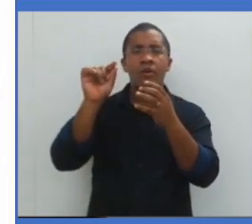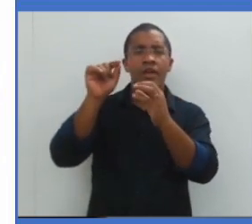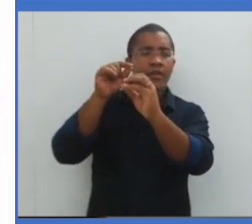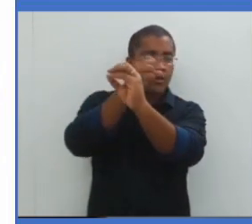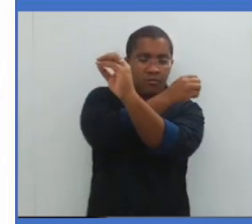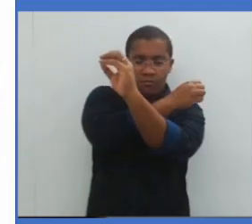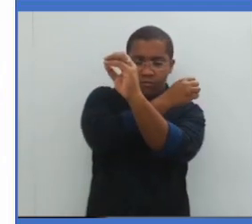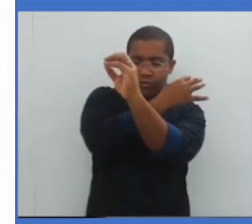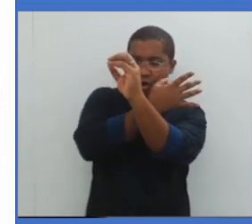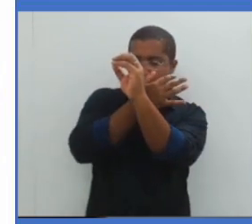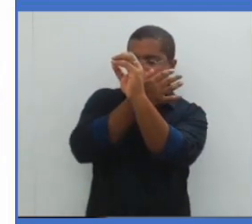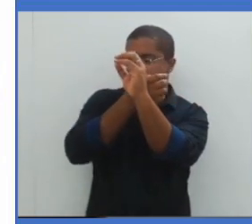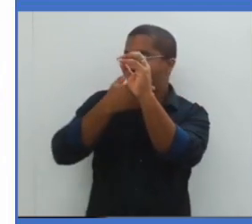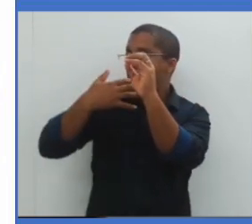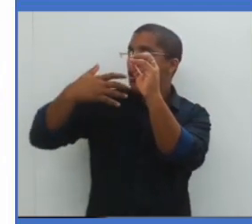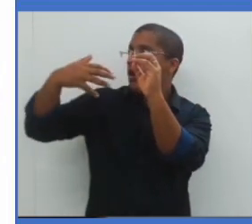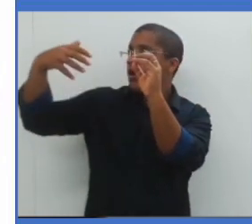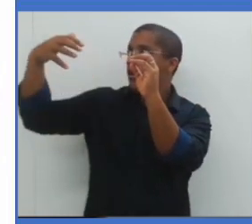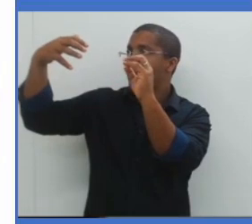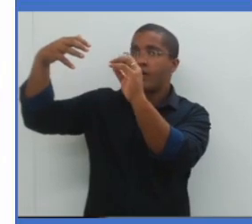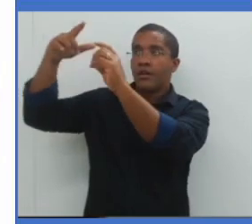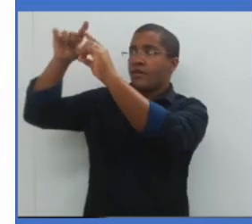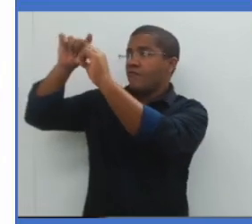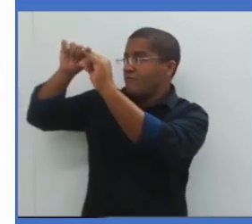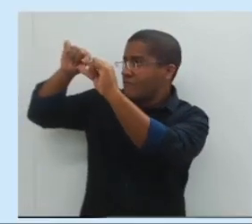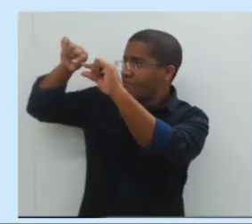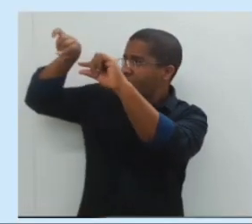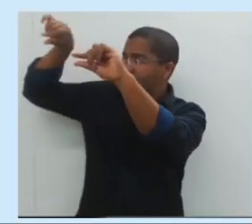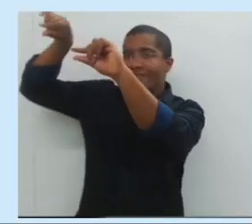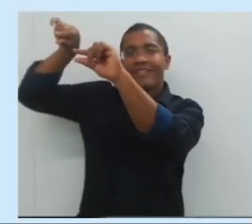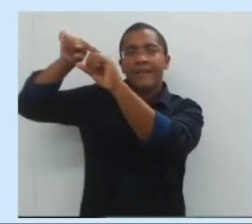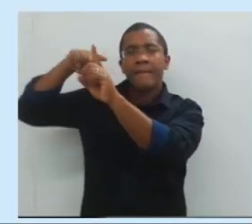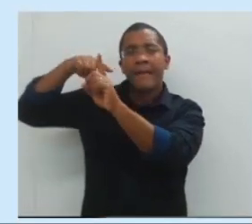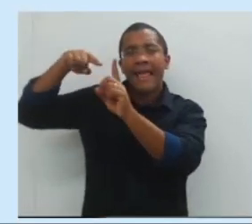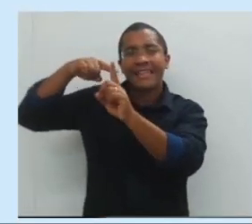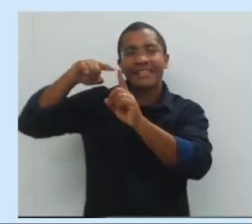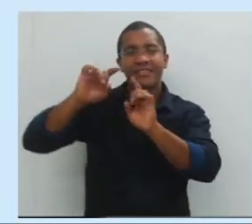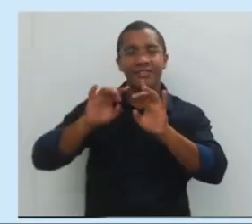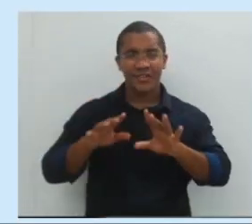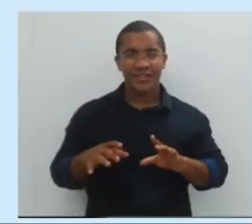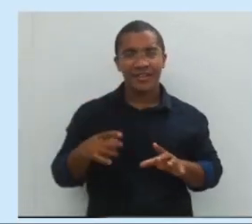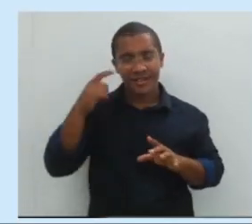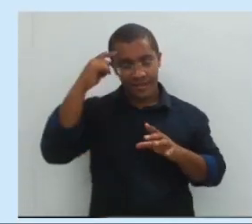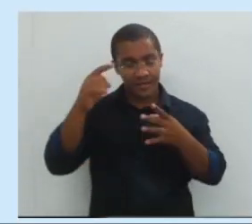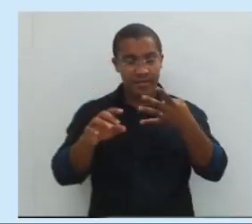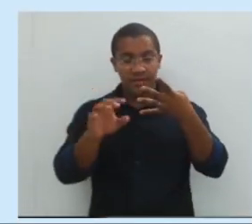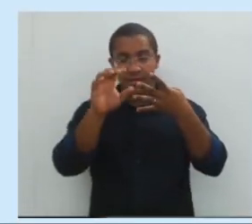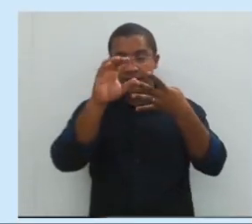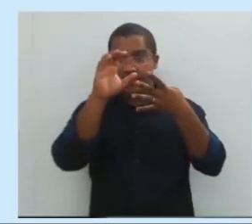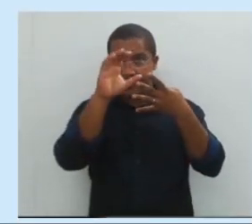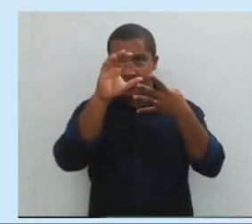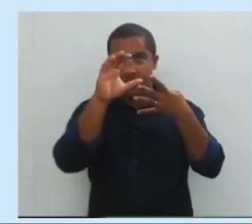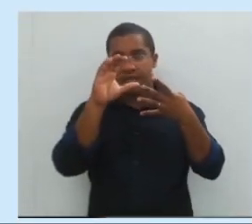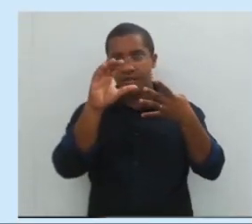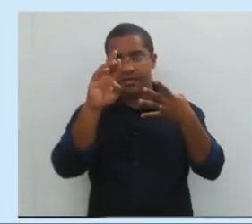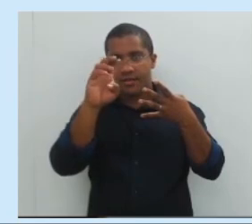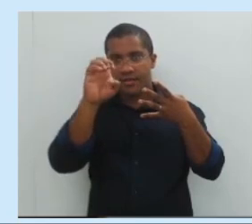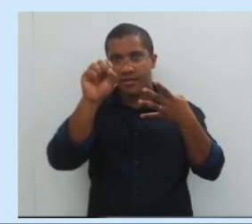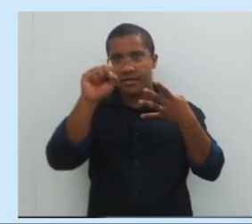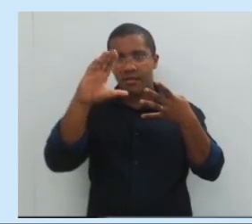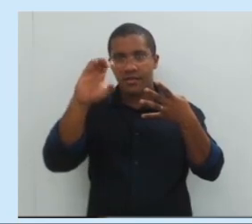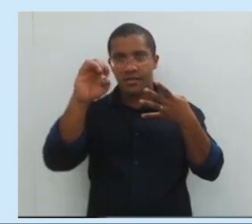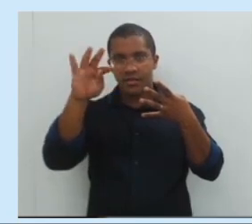iluminando apenas metade da face. Ok? Olha o CODE. C de crescente,